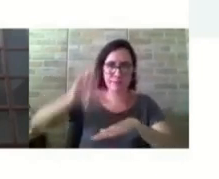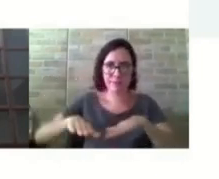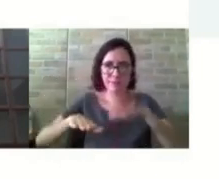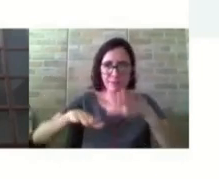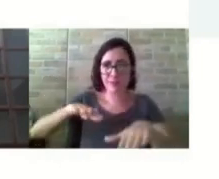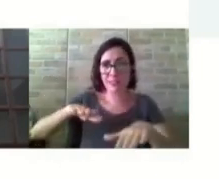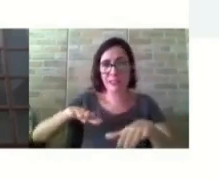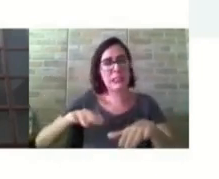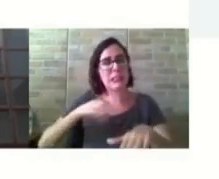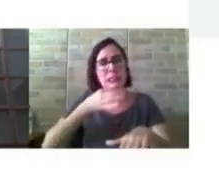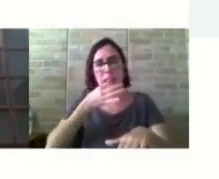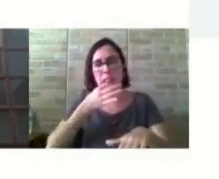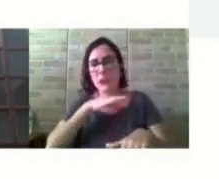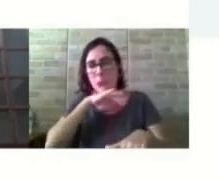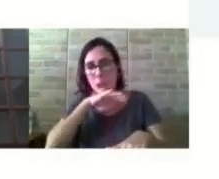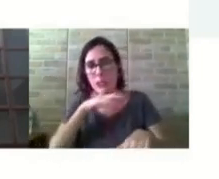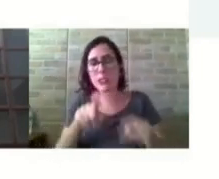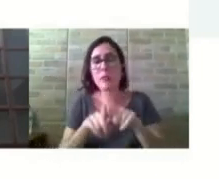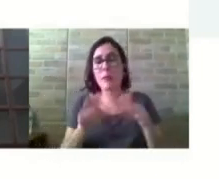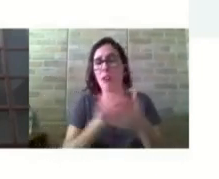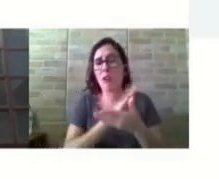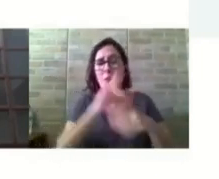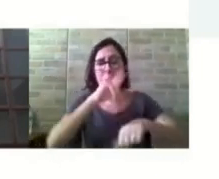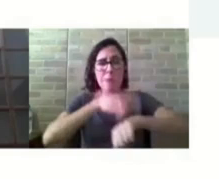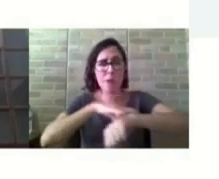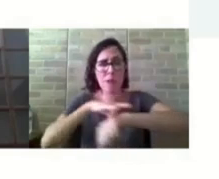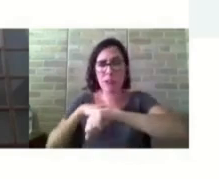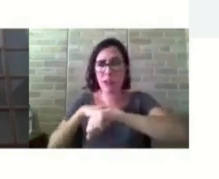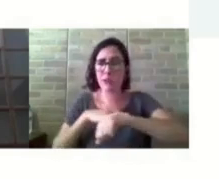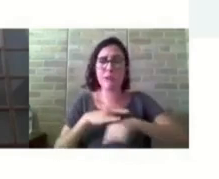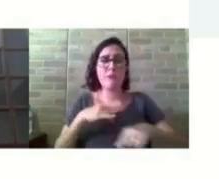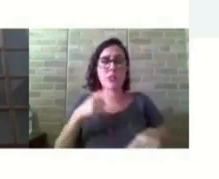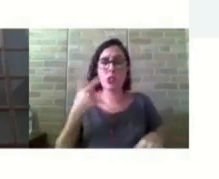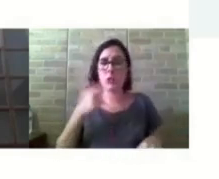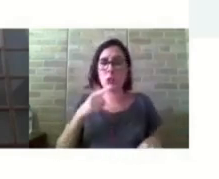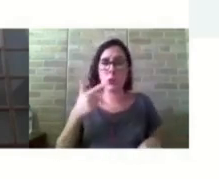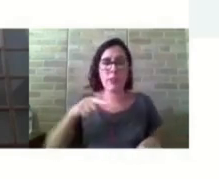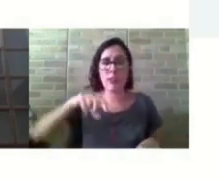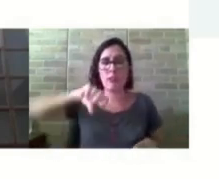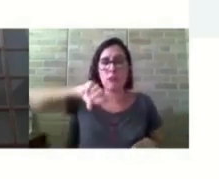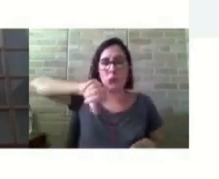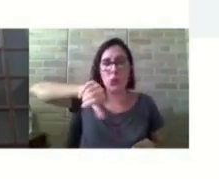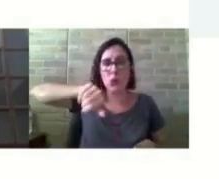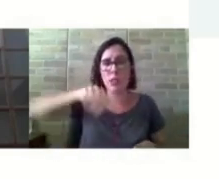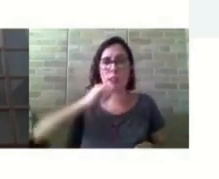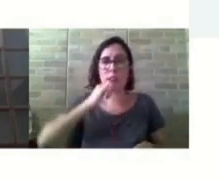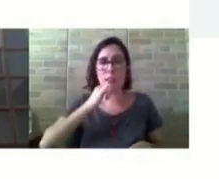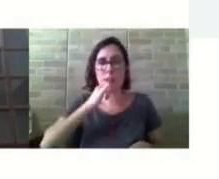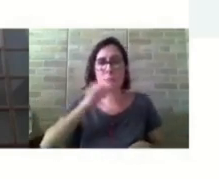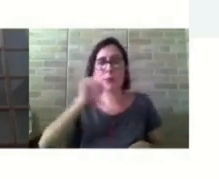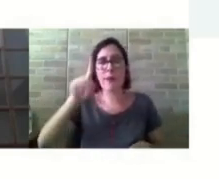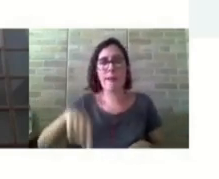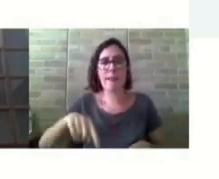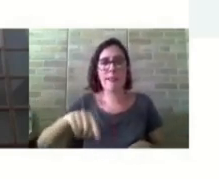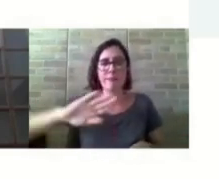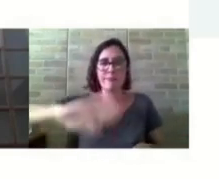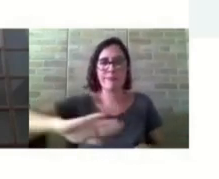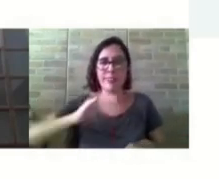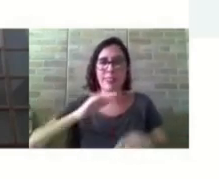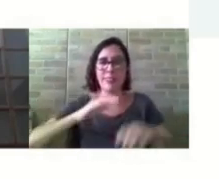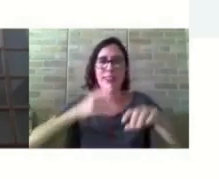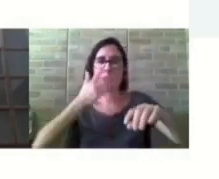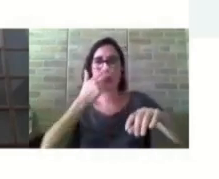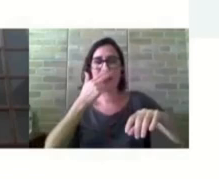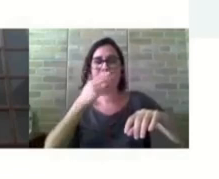banheiro, nem todos os banheiros adaptados tinham torneira do tipo alavanca ou concessor, né? E não tinham espelhos